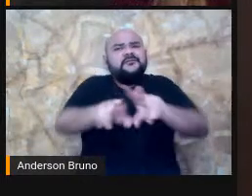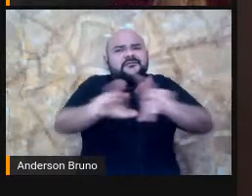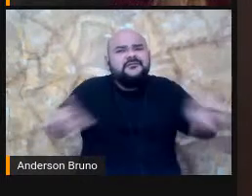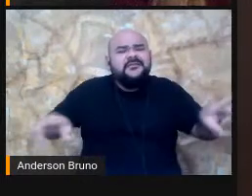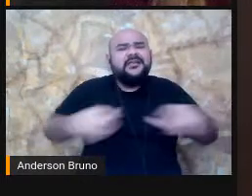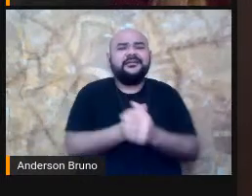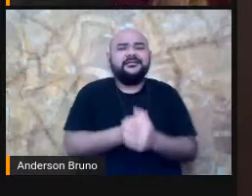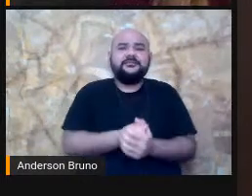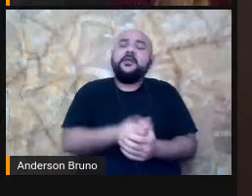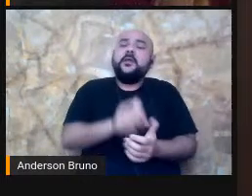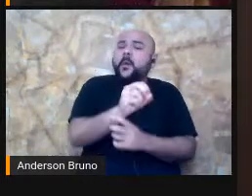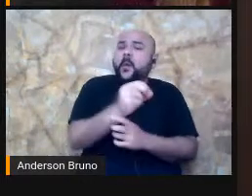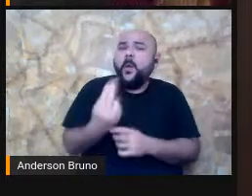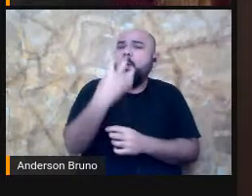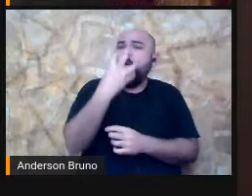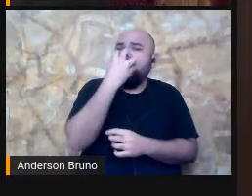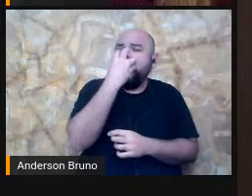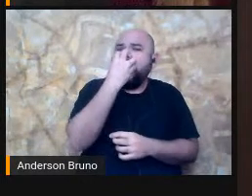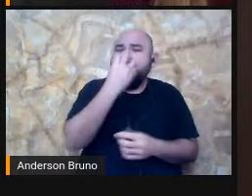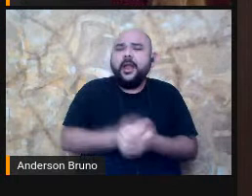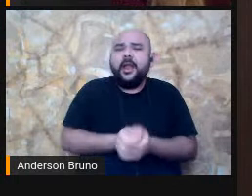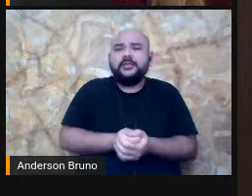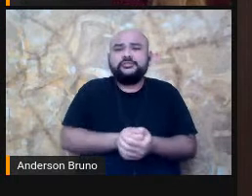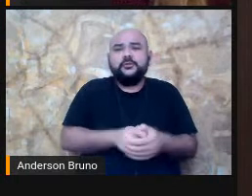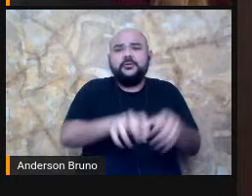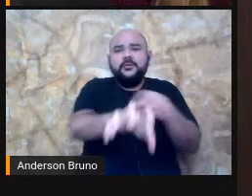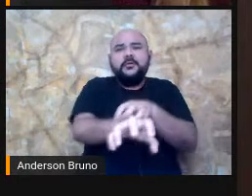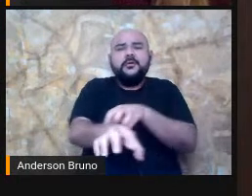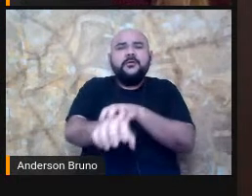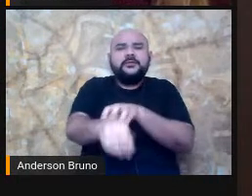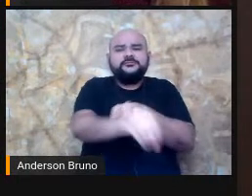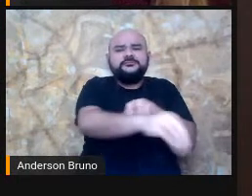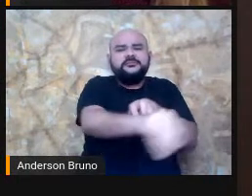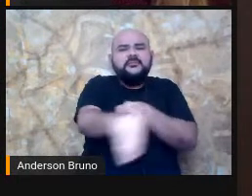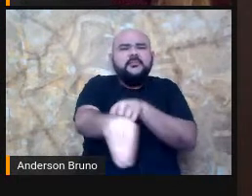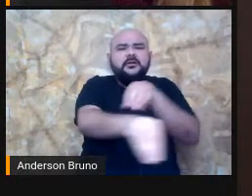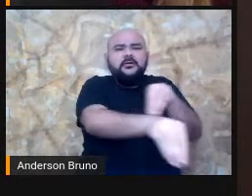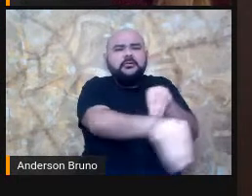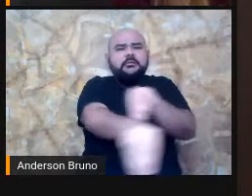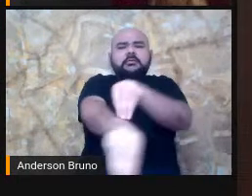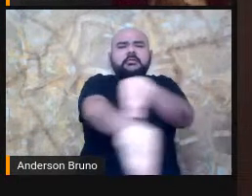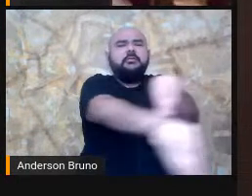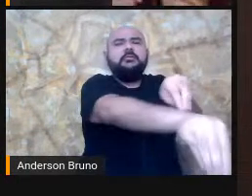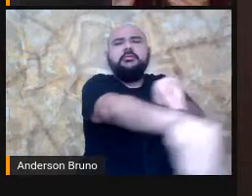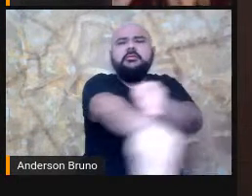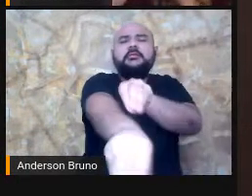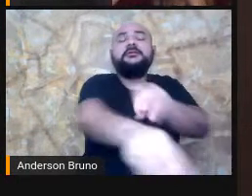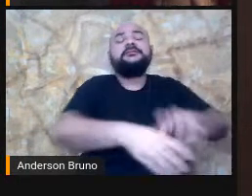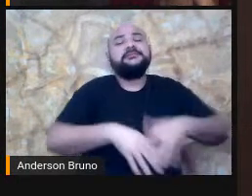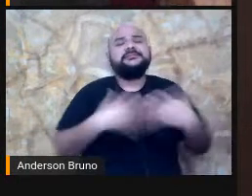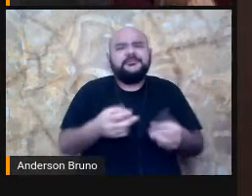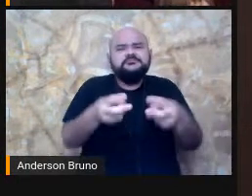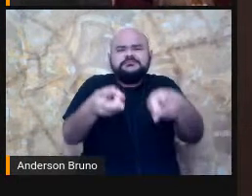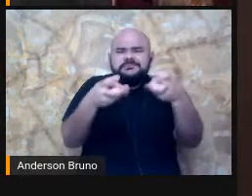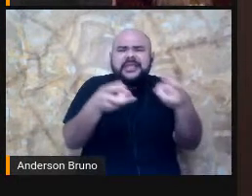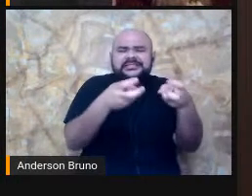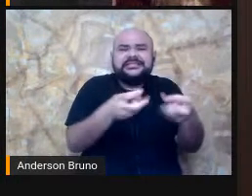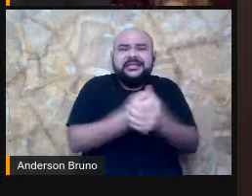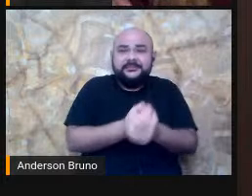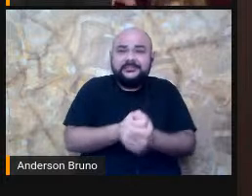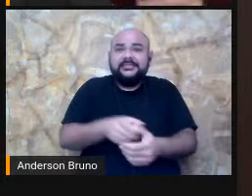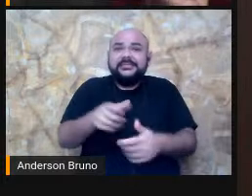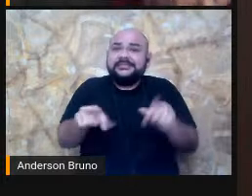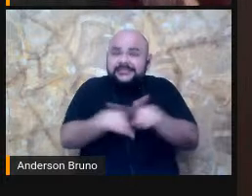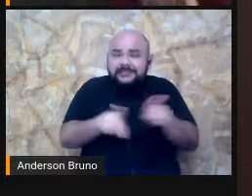cachorro levando um cego, ou presença de tigela ou chapéu para o público colocar moedas. Então, percebam que mesmo nas artes,